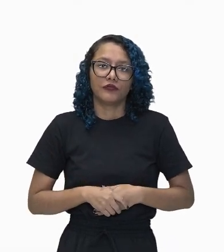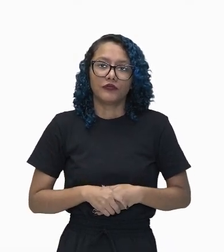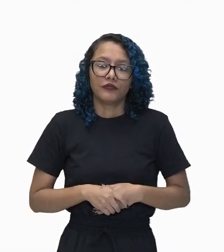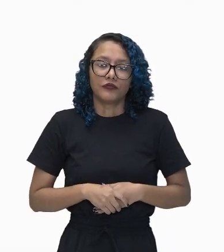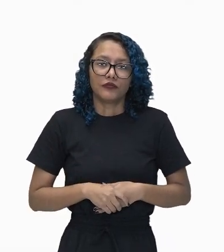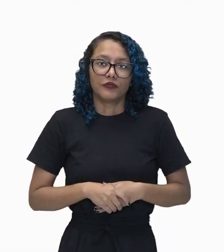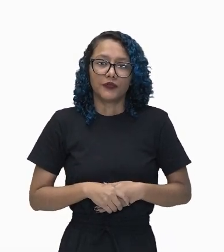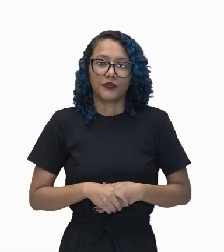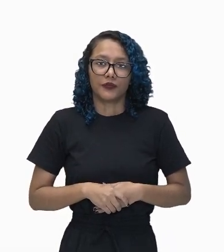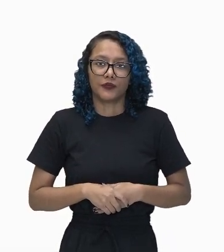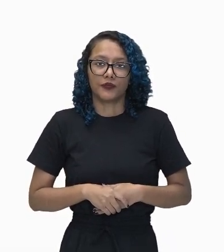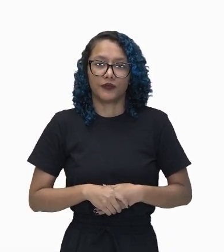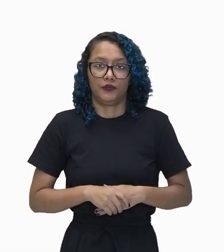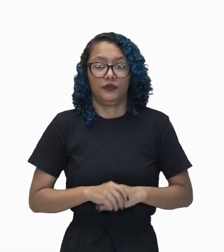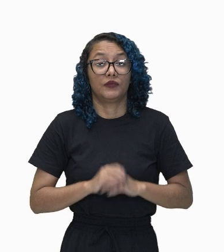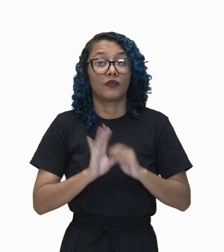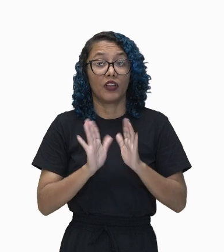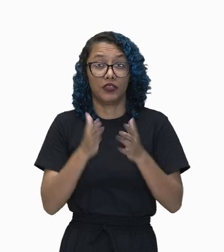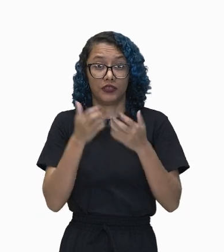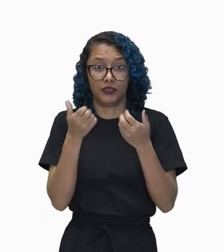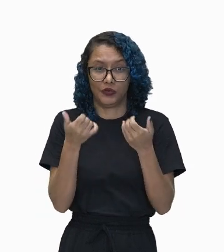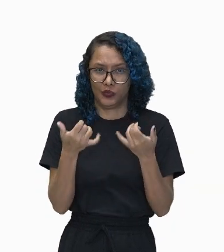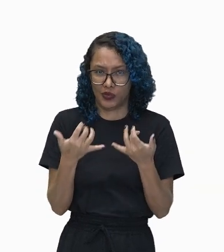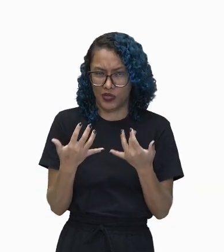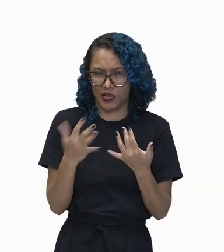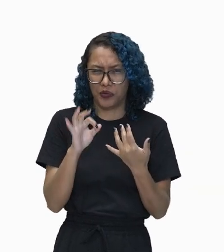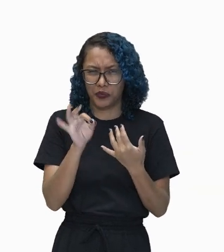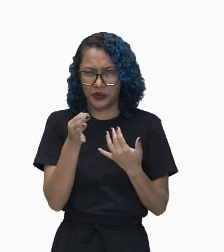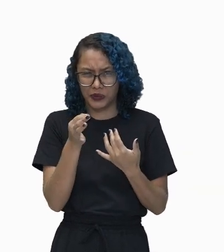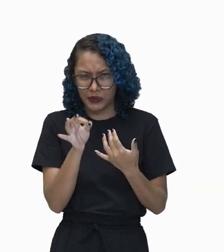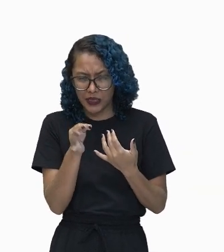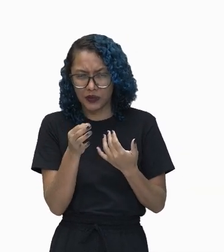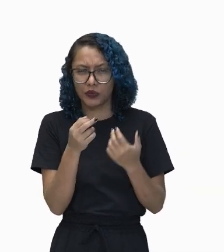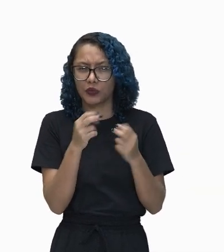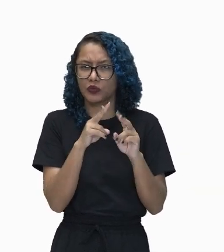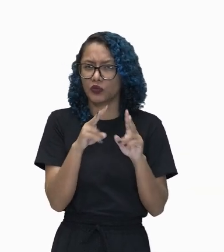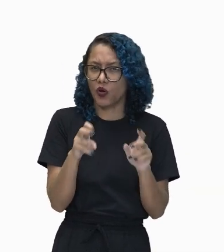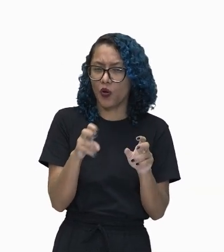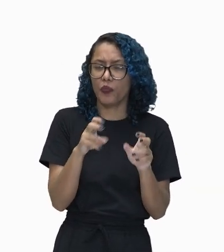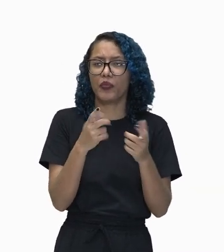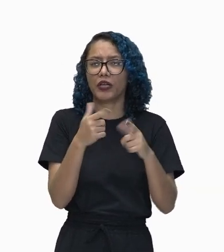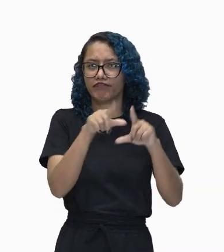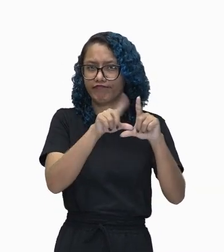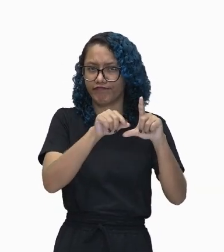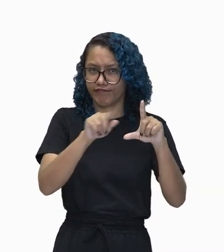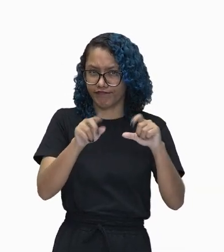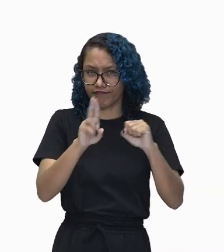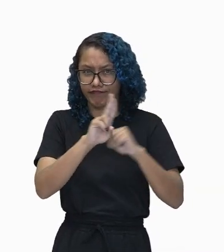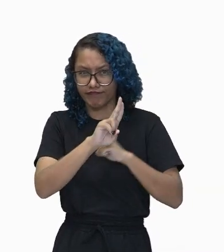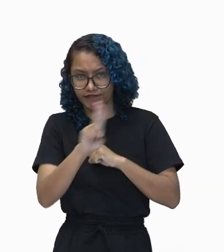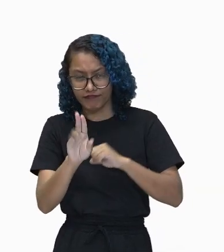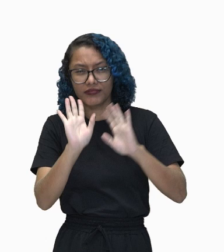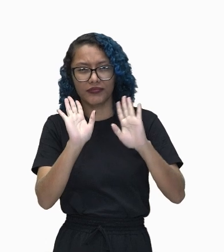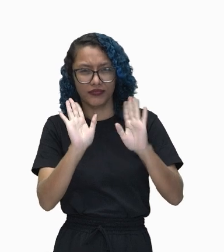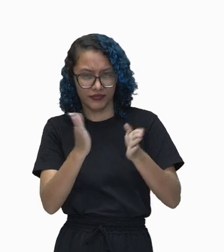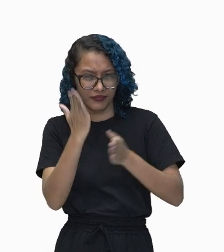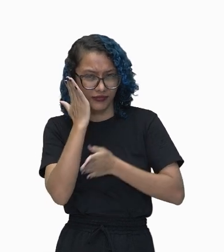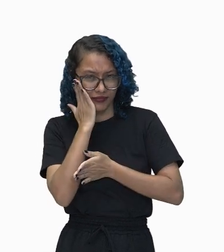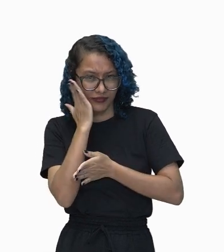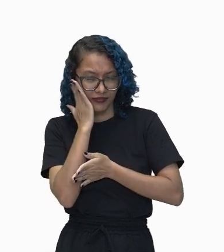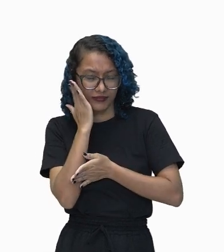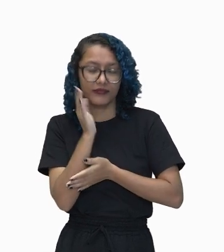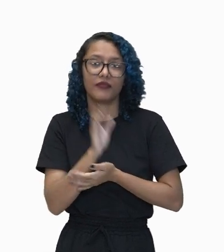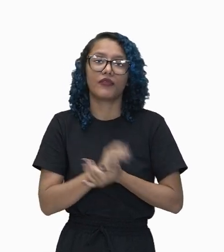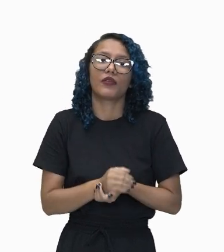relembrar aqui, né? Já falamos agora aqui a respeito. Você já sabe o que é um sintagma nominal. Com o sujeito, né? O